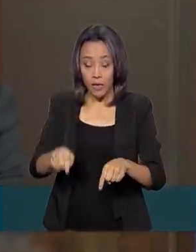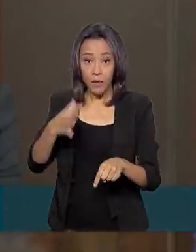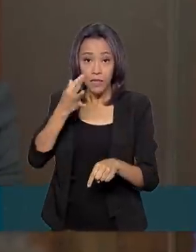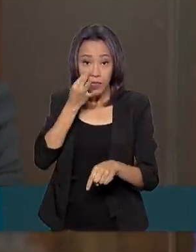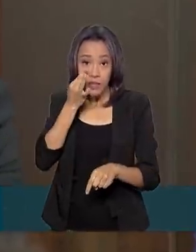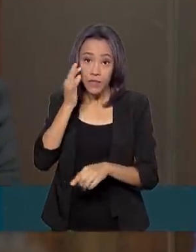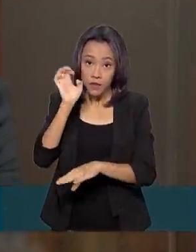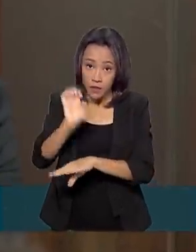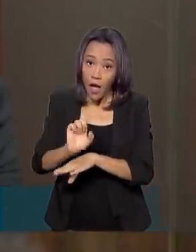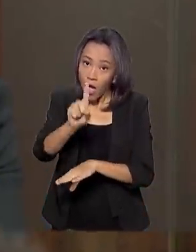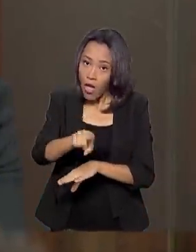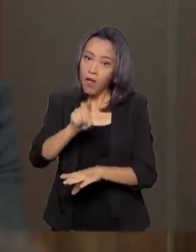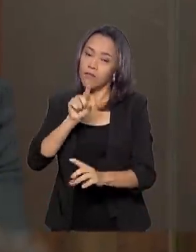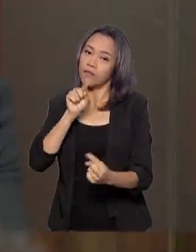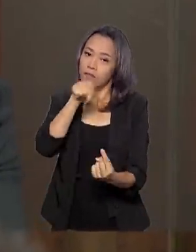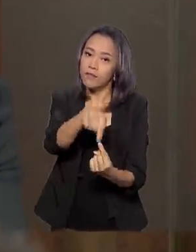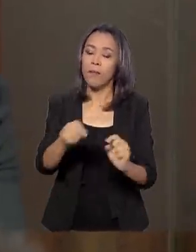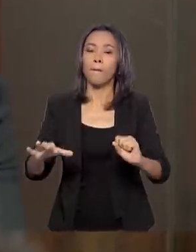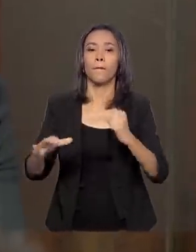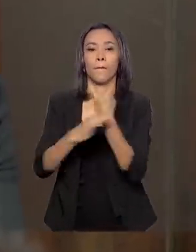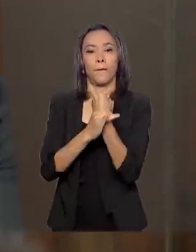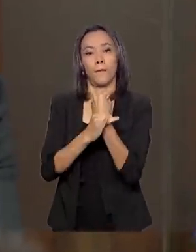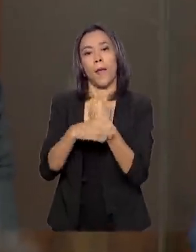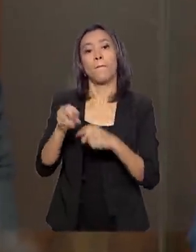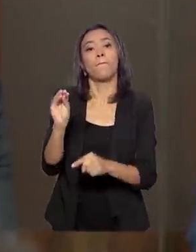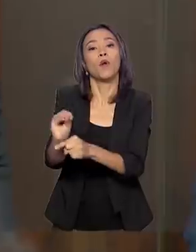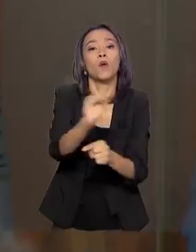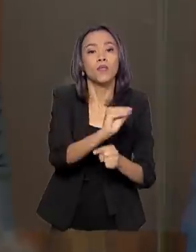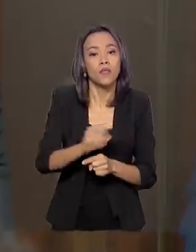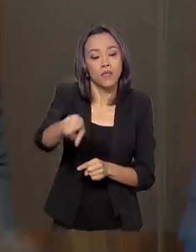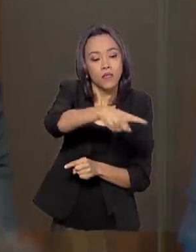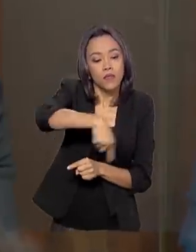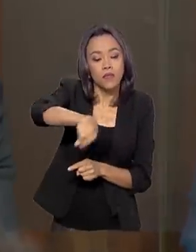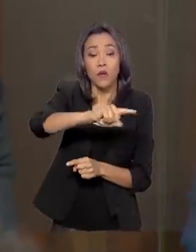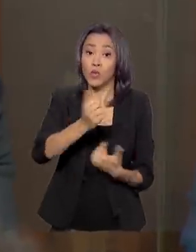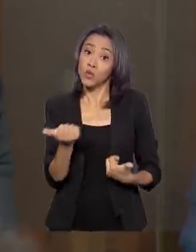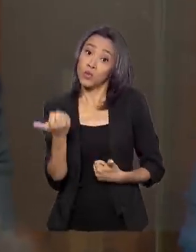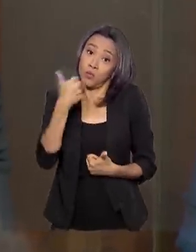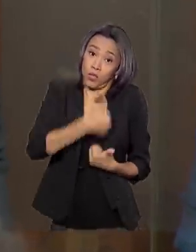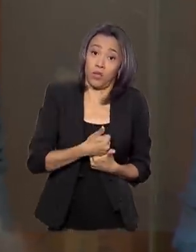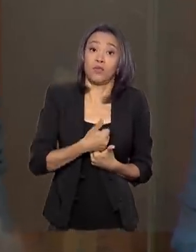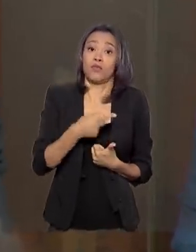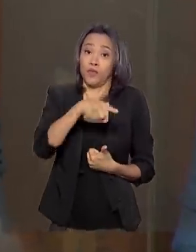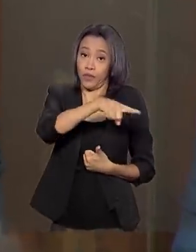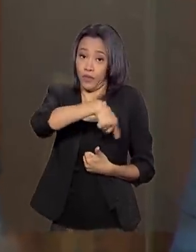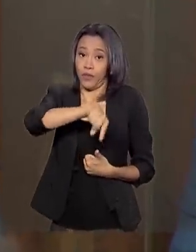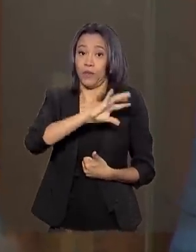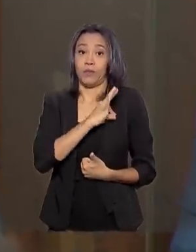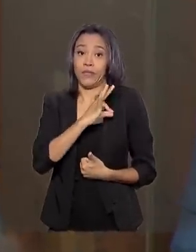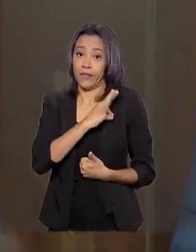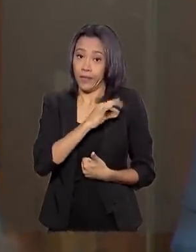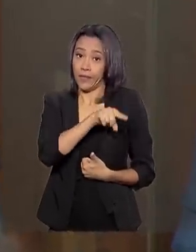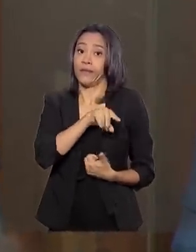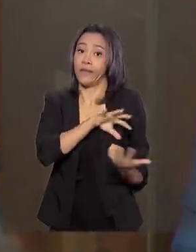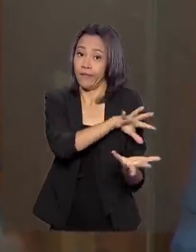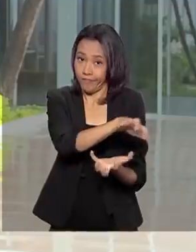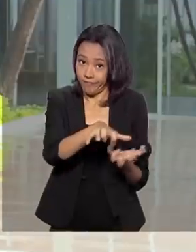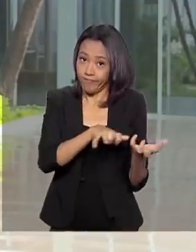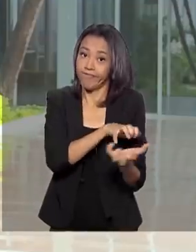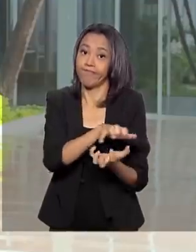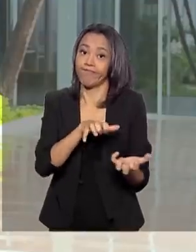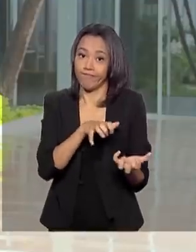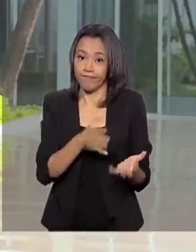proteção da população em substituição aos policiais que paralisaram as suas atividades.